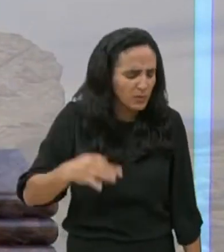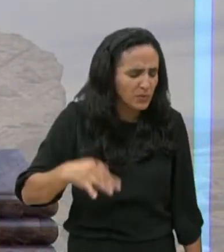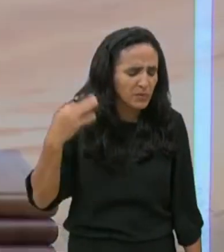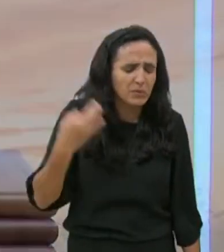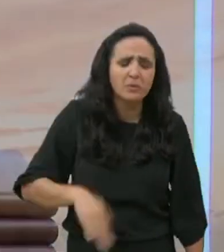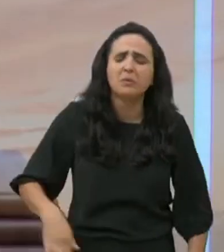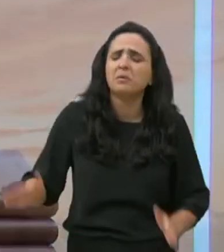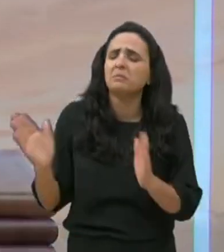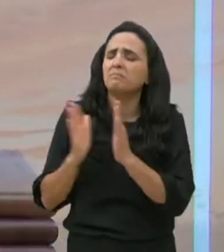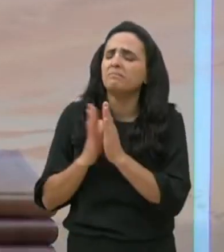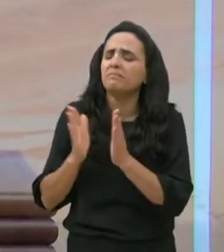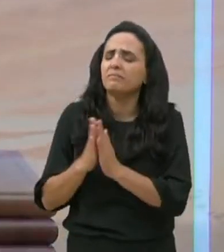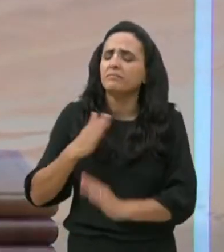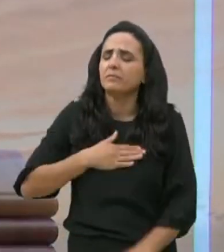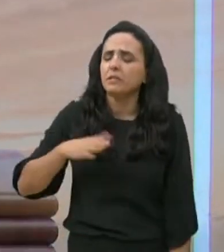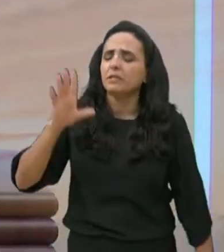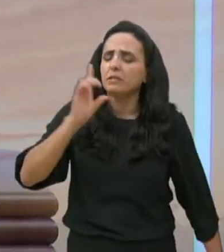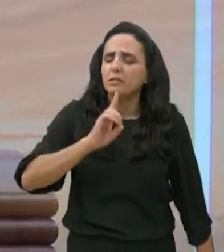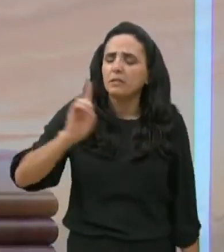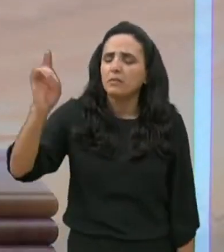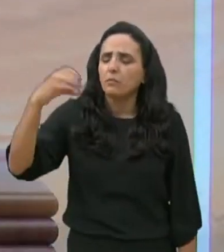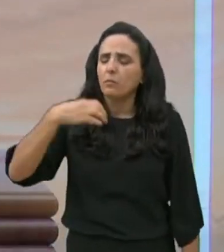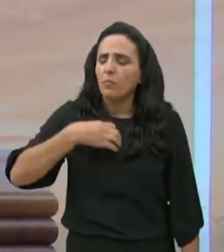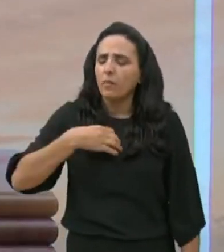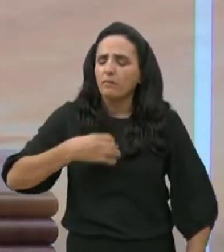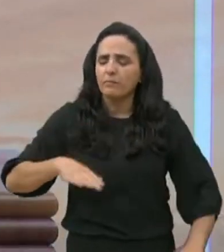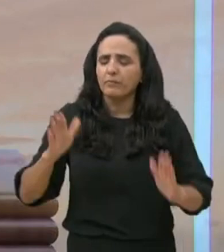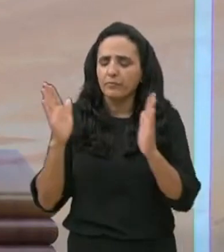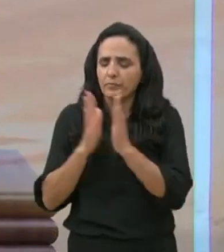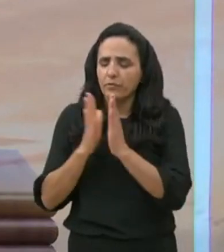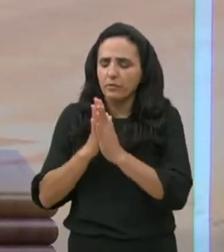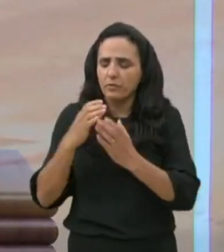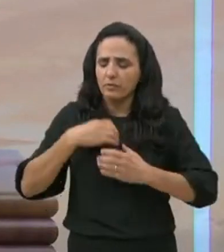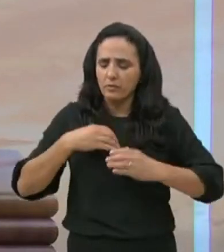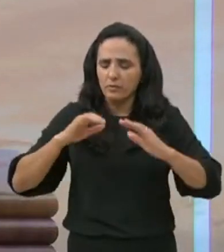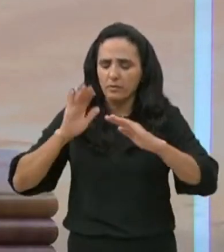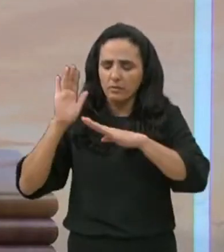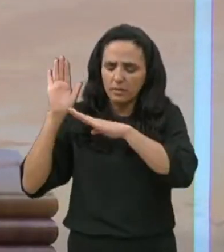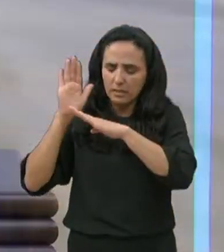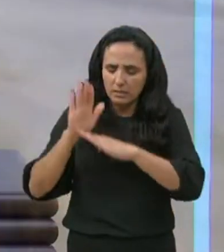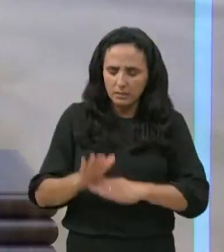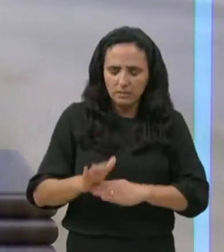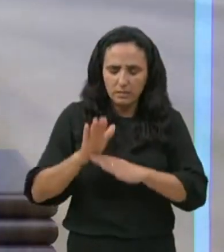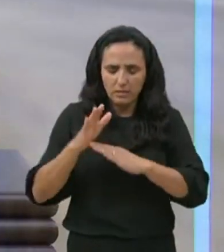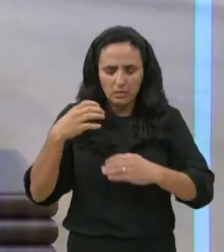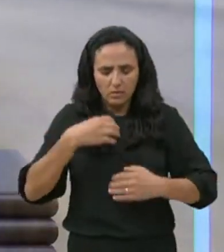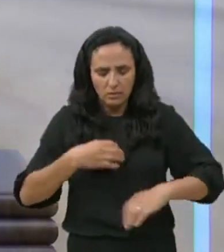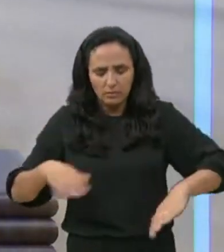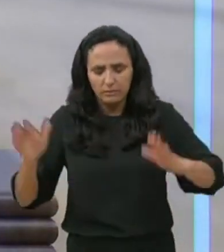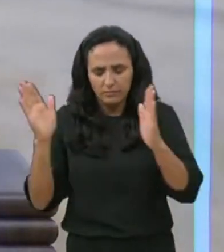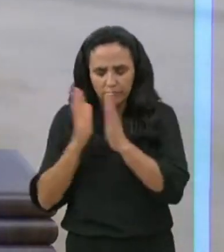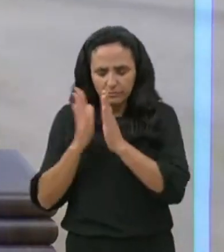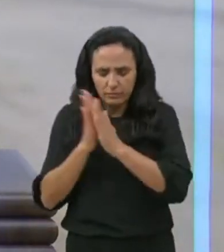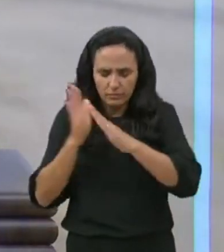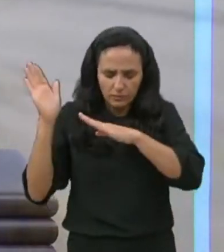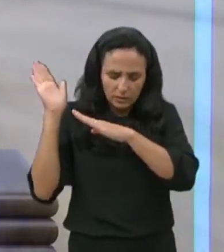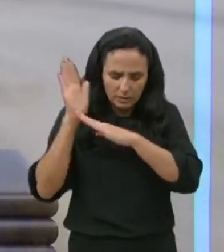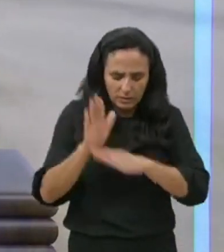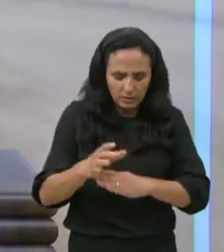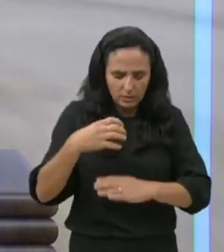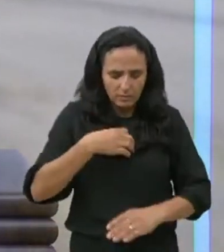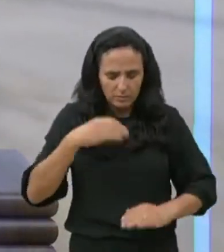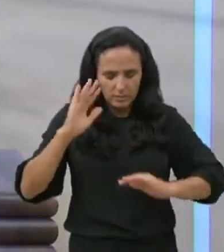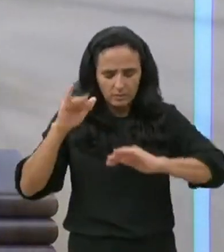sim, meu Deus, dá, meu Deus, repulsa por esta droga, para que quando, meu Deus, este filho da Tua